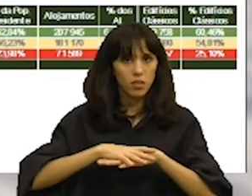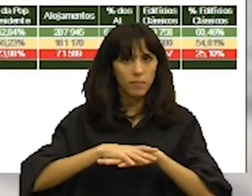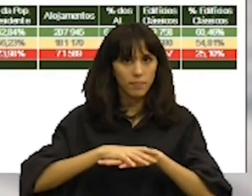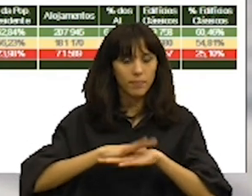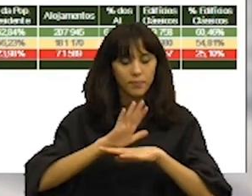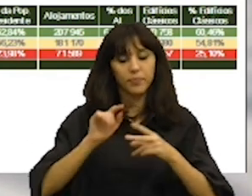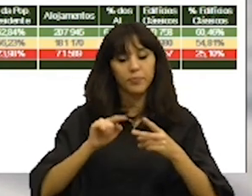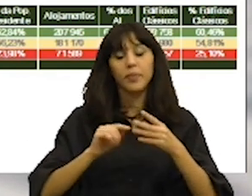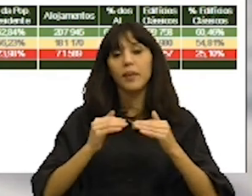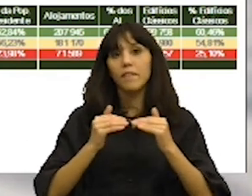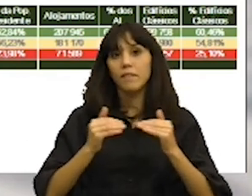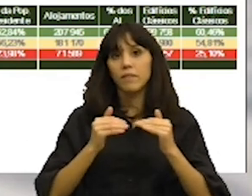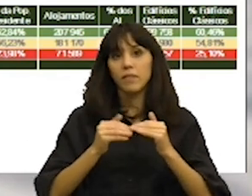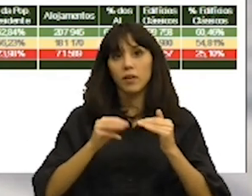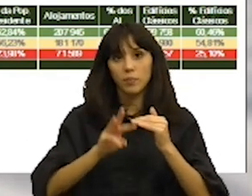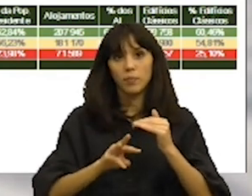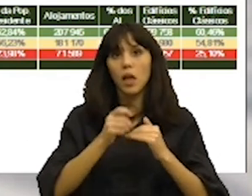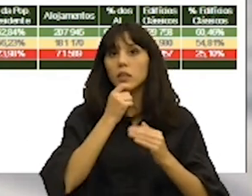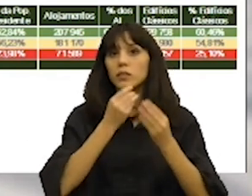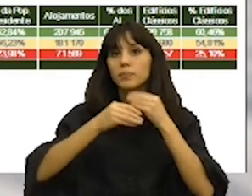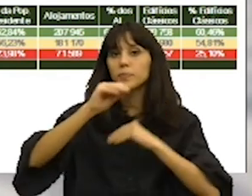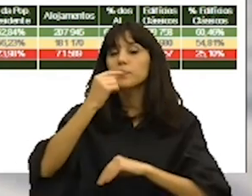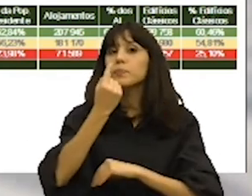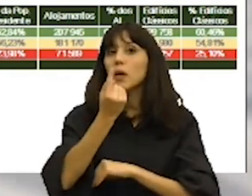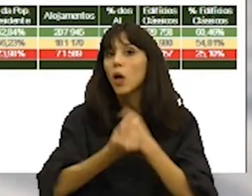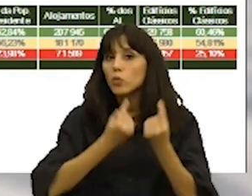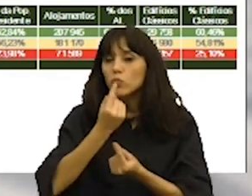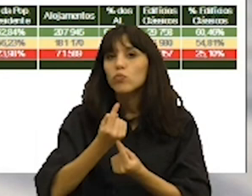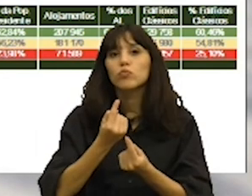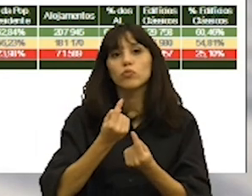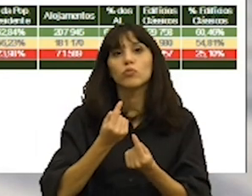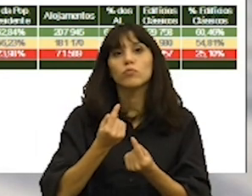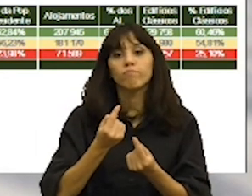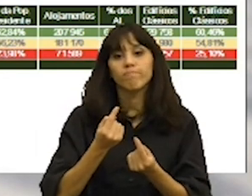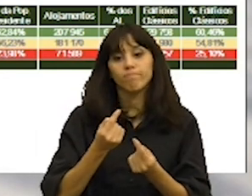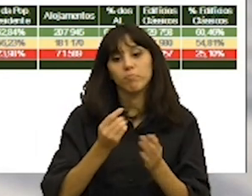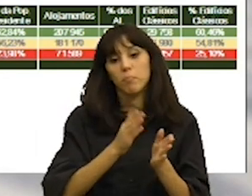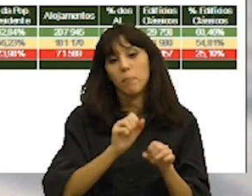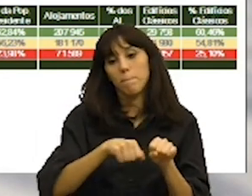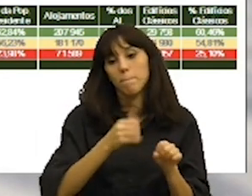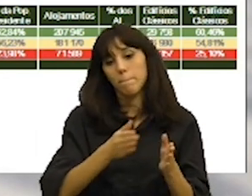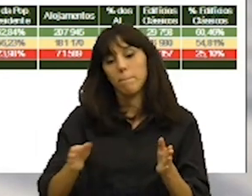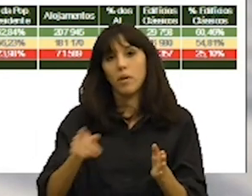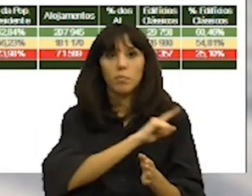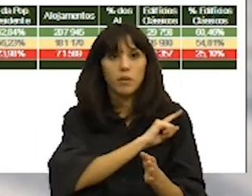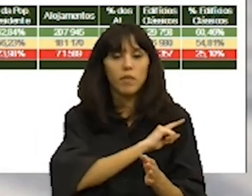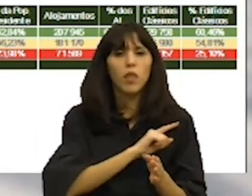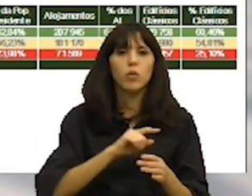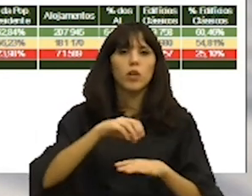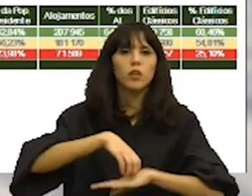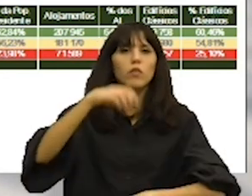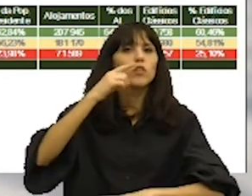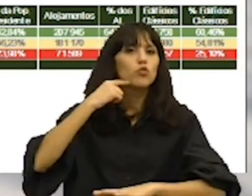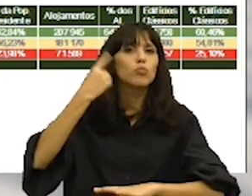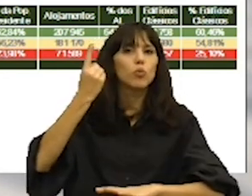se adicionarmos também alguns parques privados e edifícios públicos que têm pisos no subsolo,